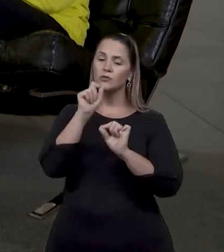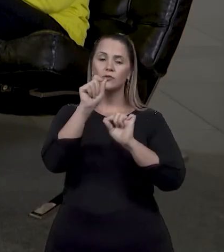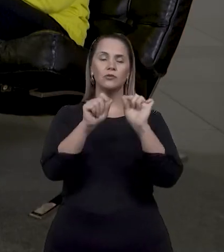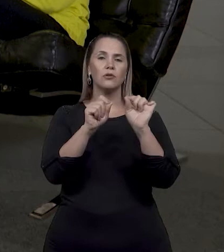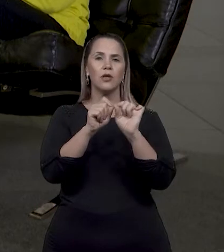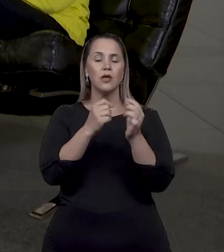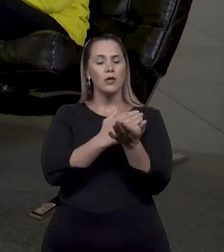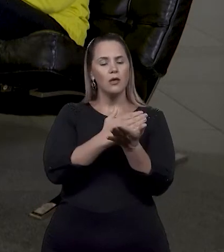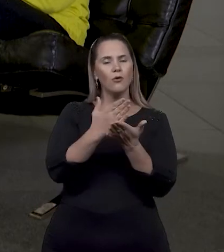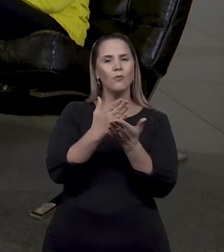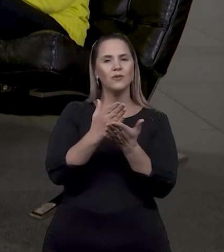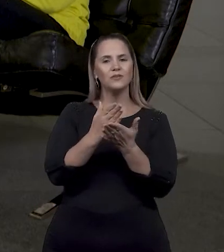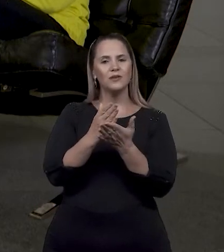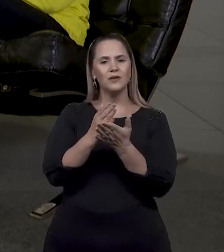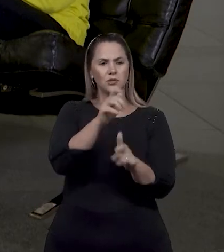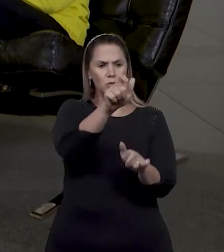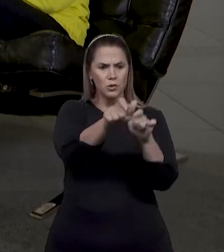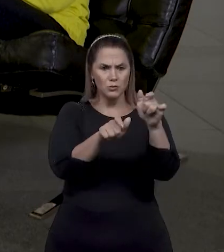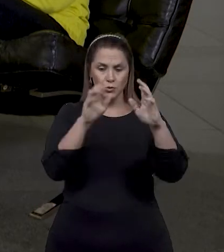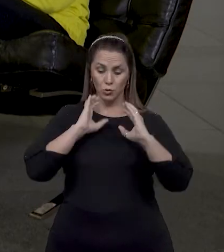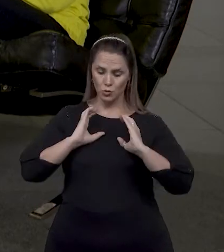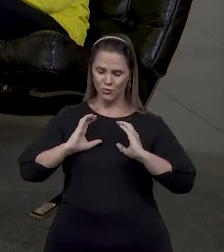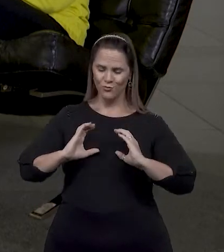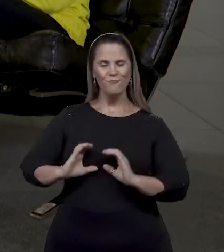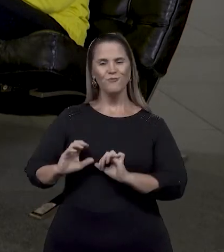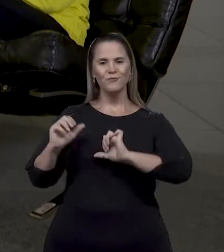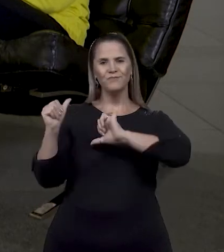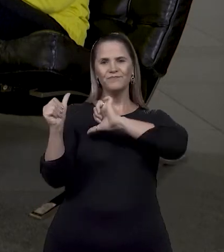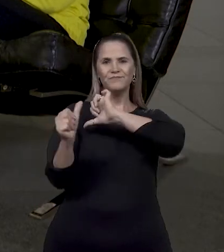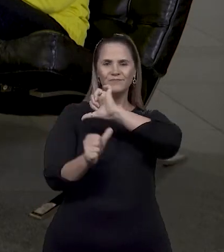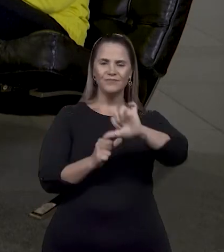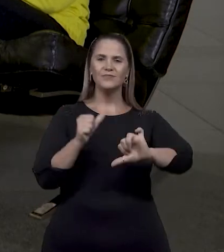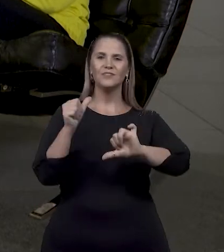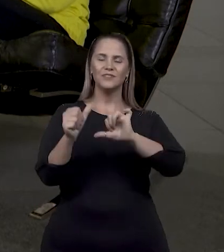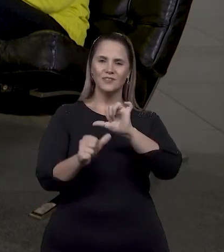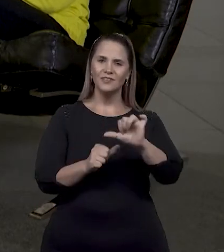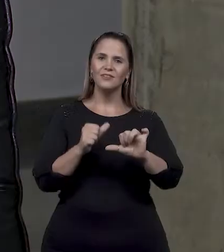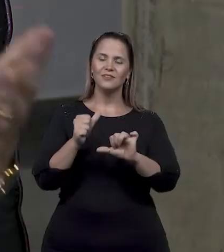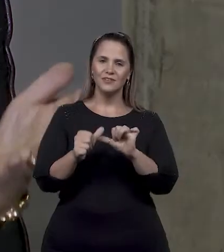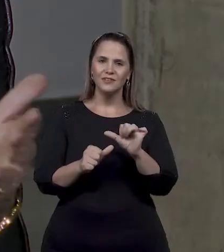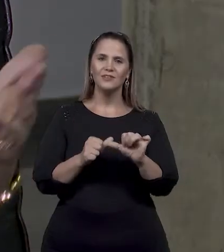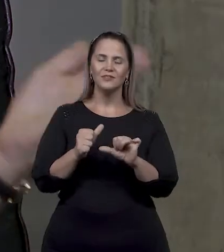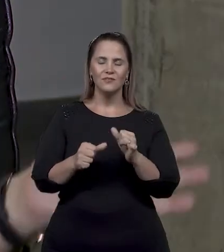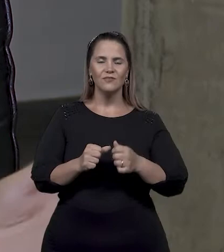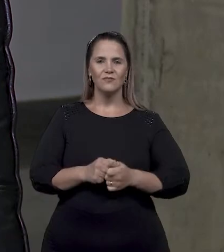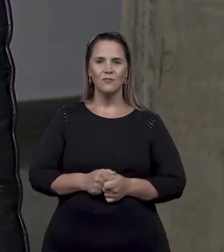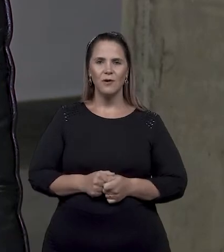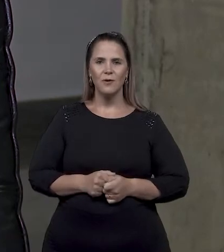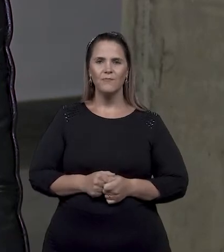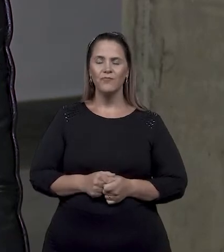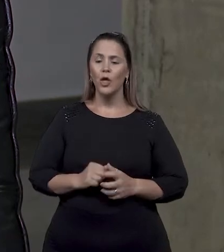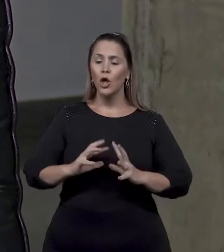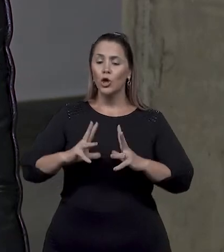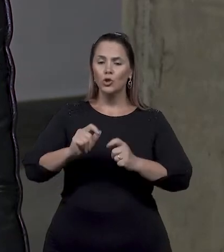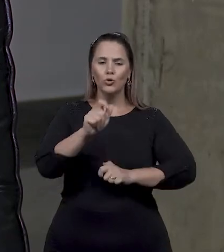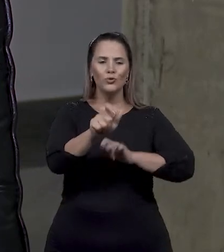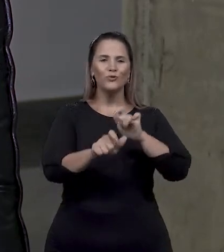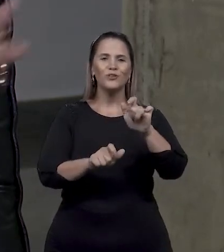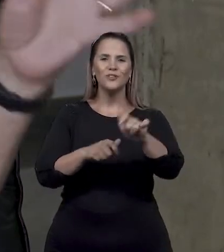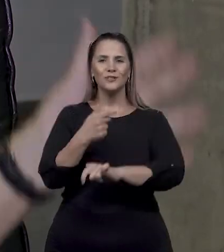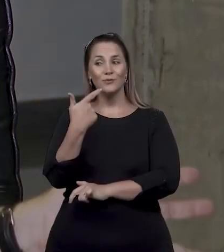começando pela atitude das pessoas que precisam ser melhorada,